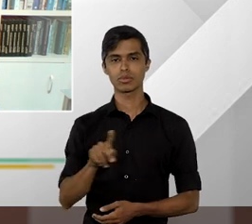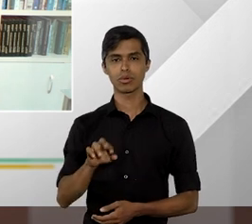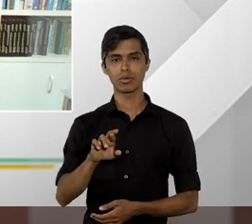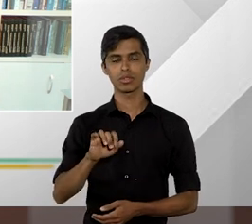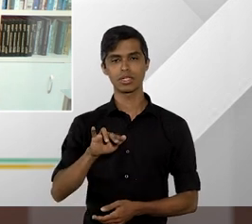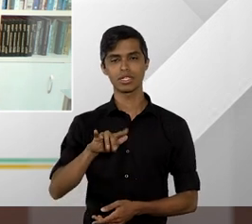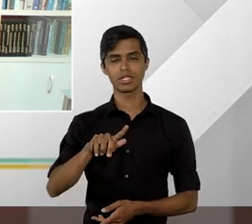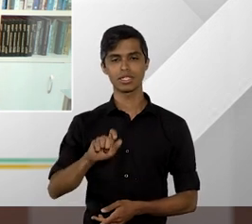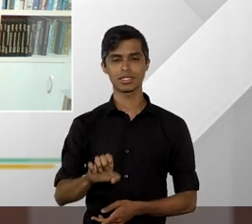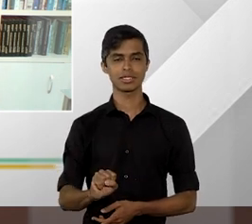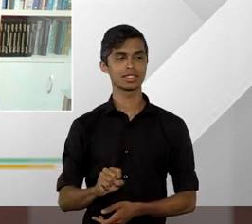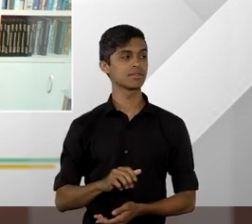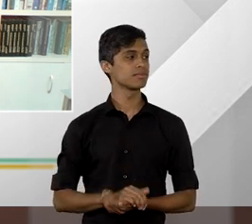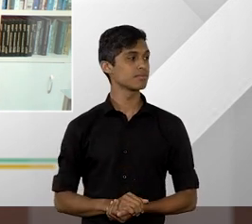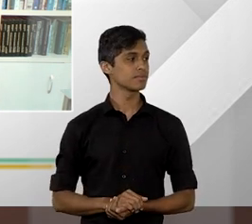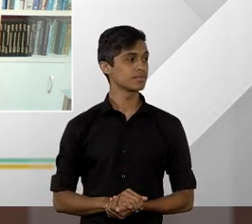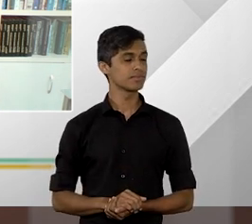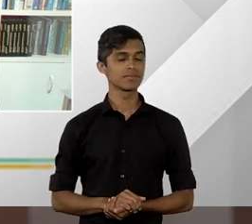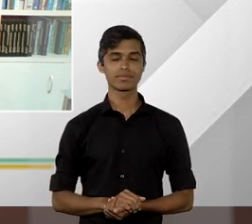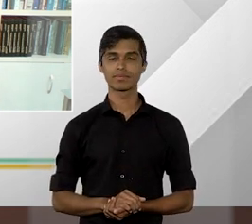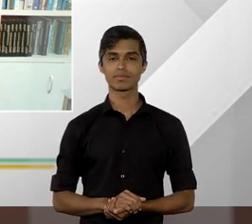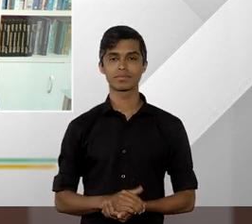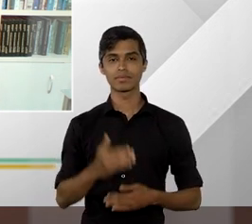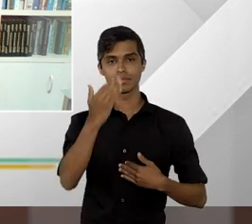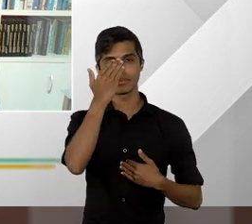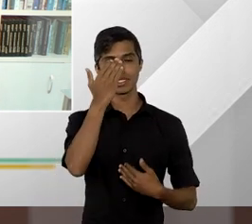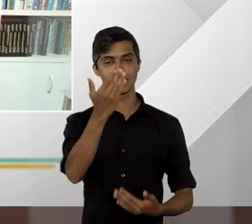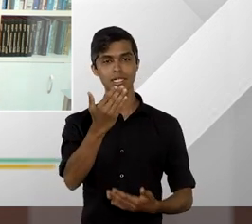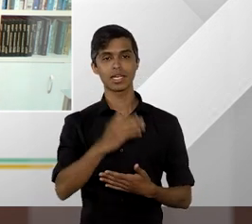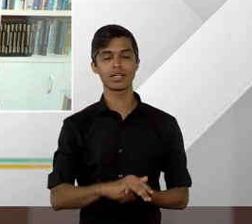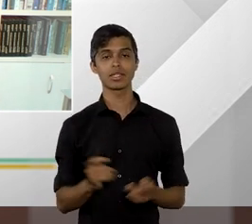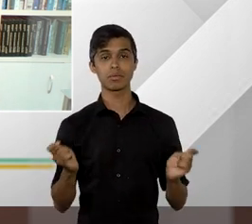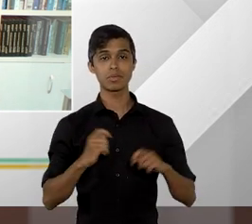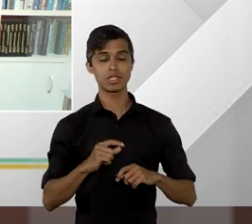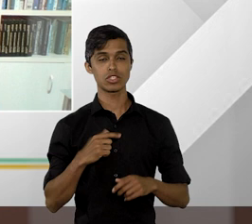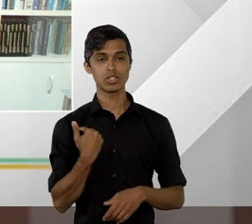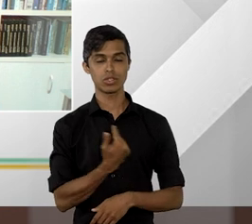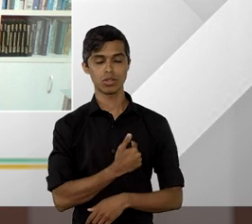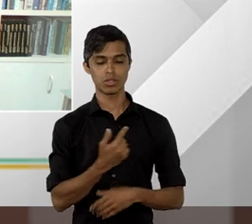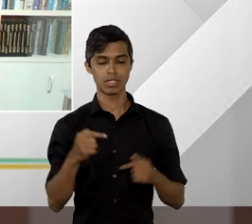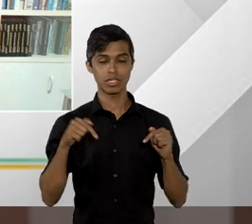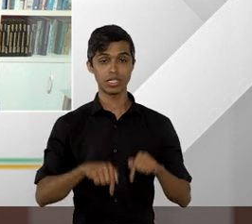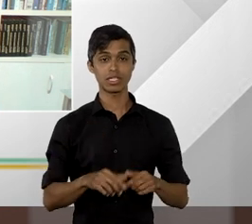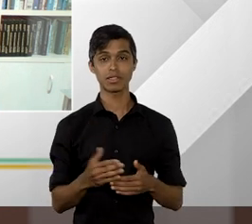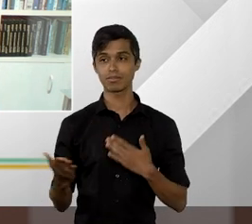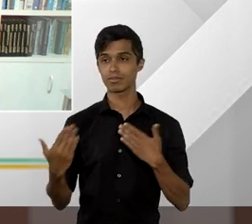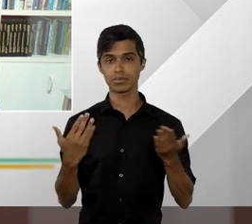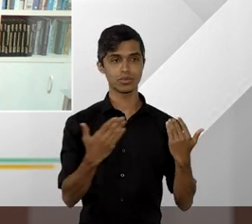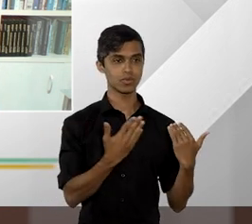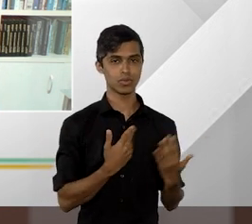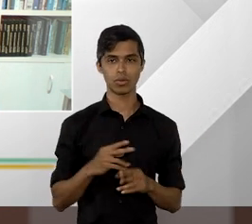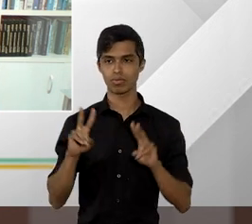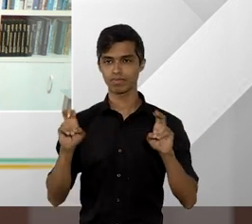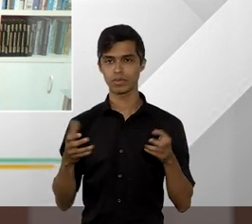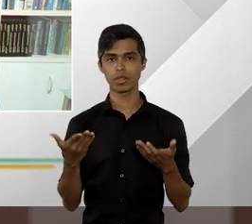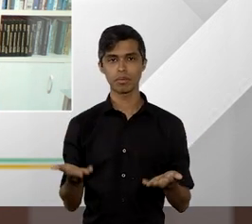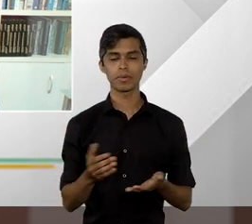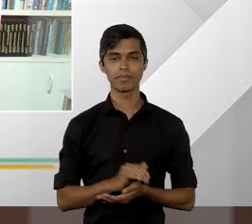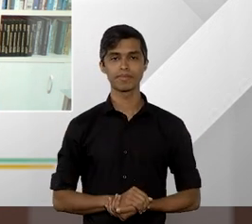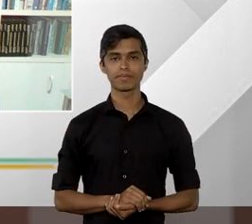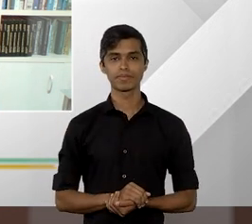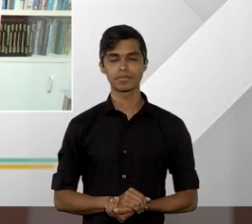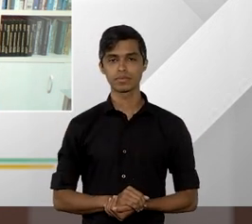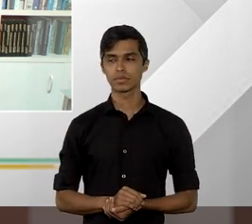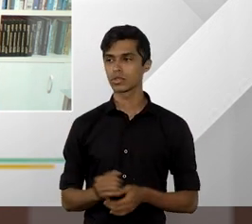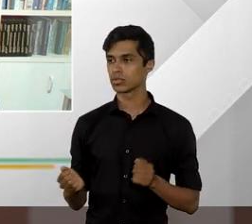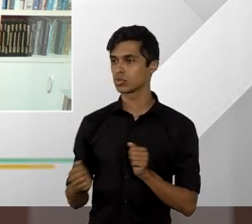Muito obrigado. Eu que agradeço pela possibilidade, pela oportunidade de debater com você e com o querido